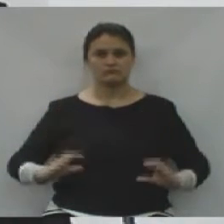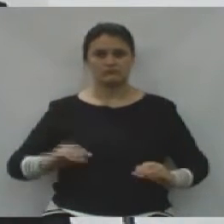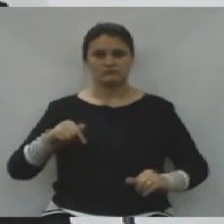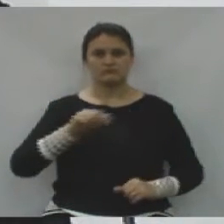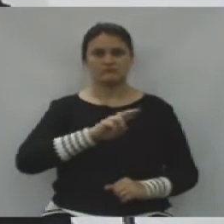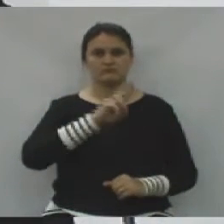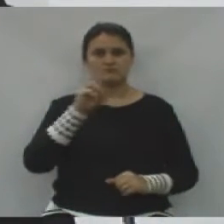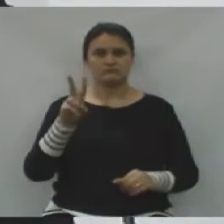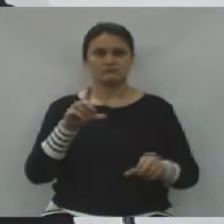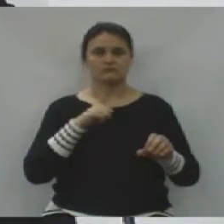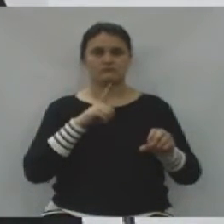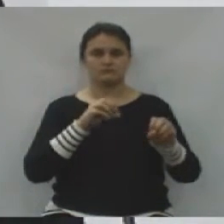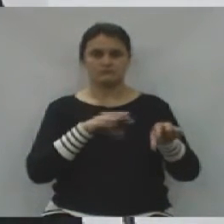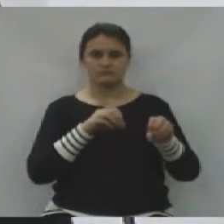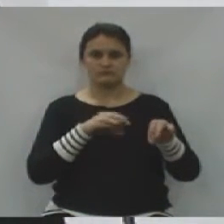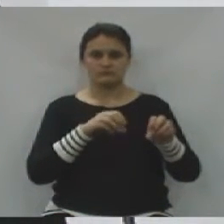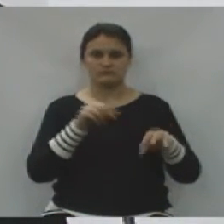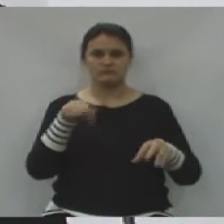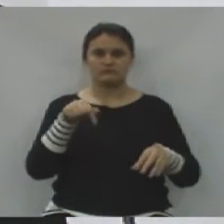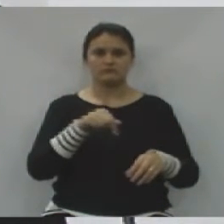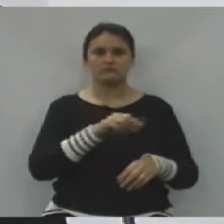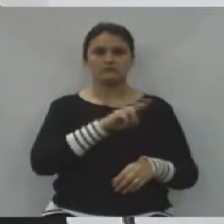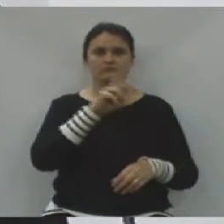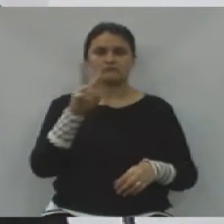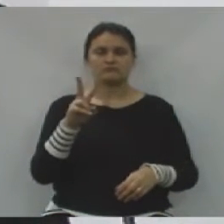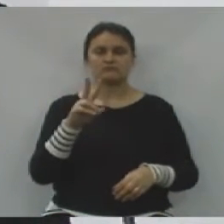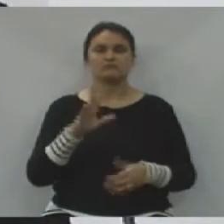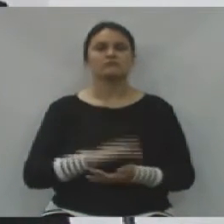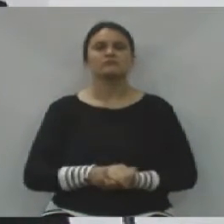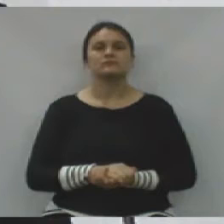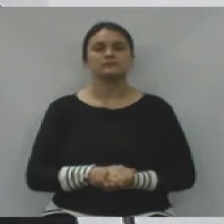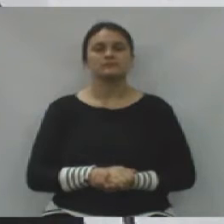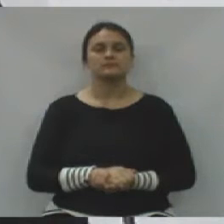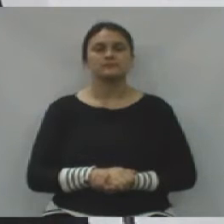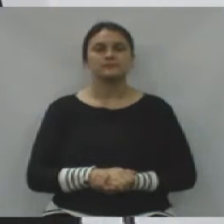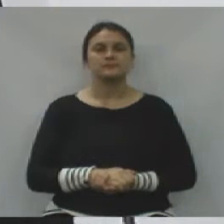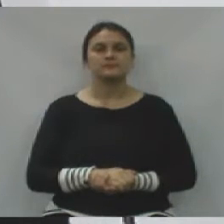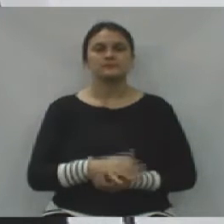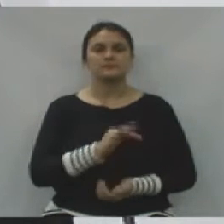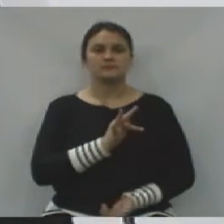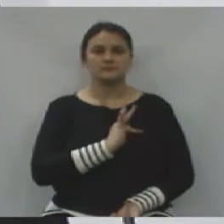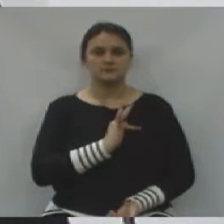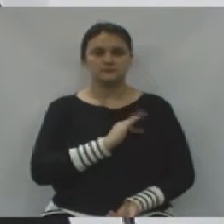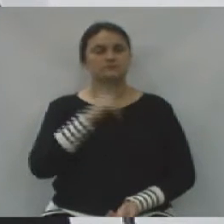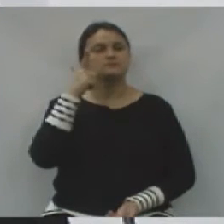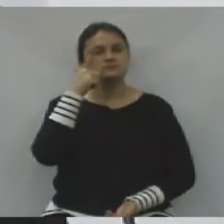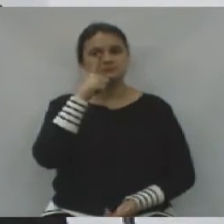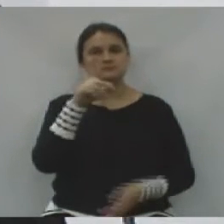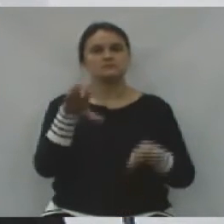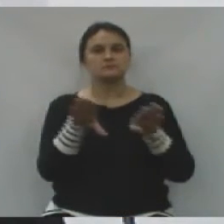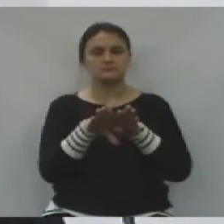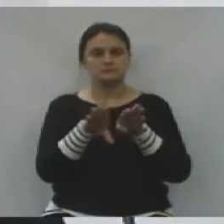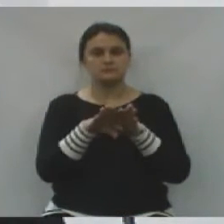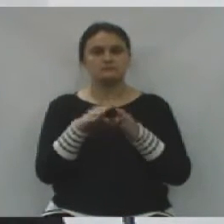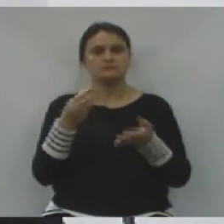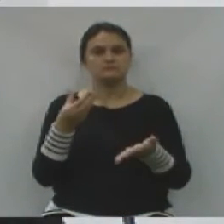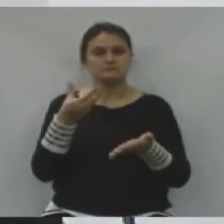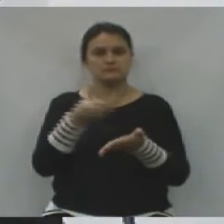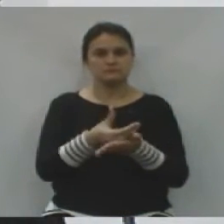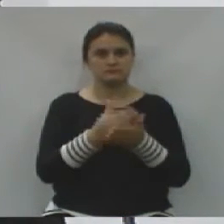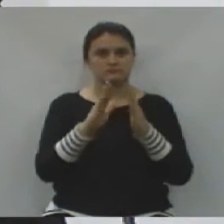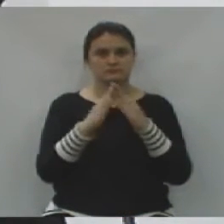pela educação de União da Vitória na nossa região. O Túlio de França foi uma das escolas também beneficiadas.